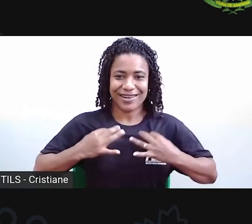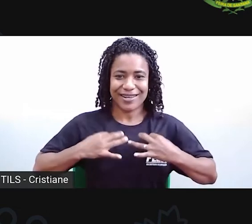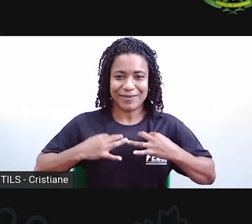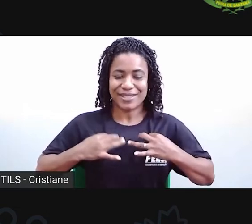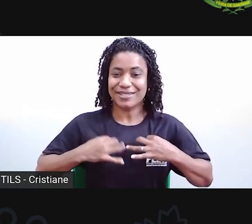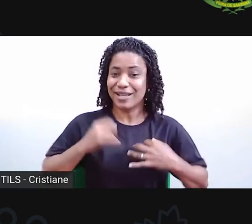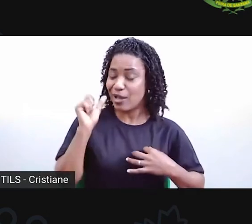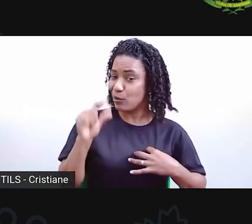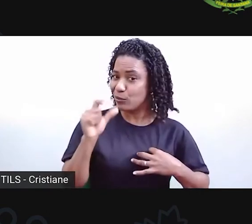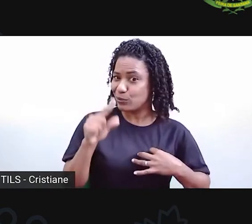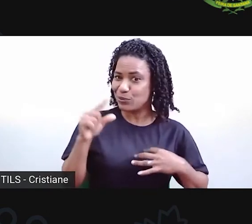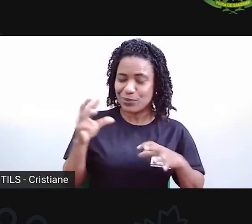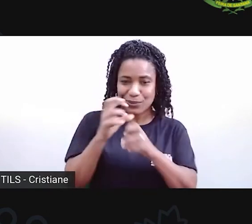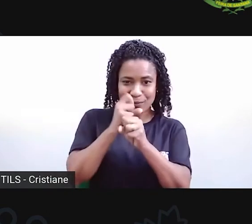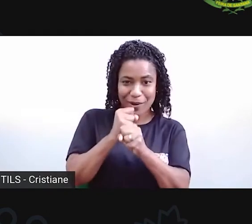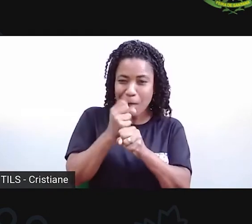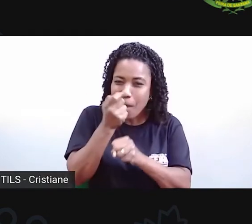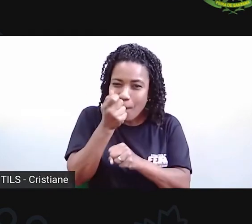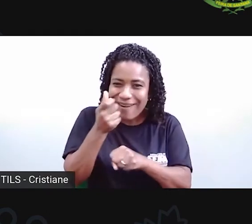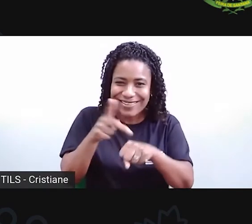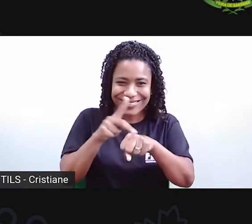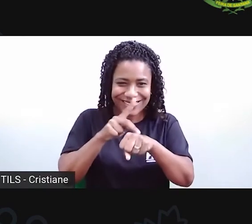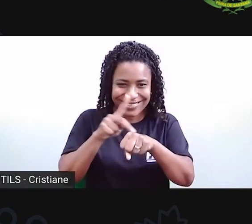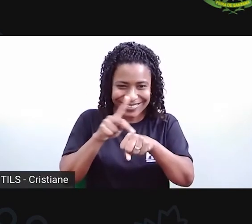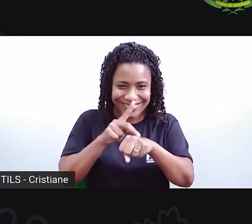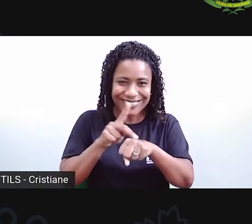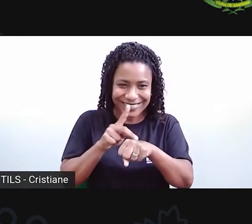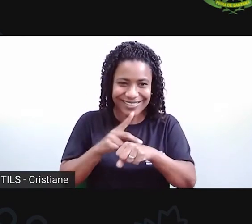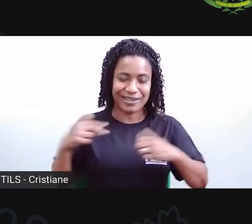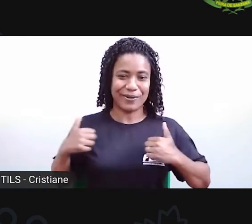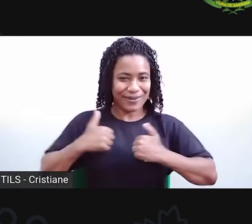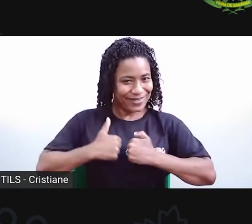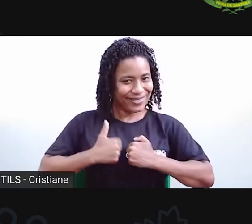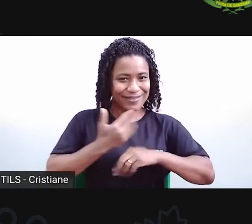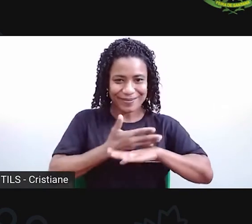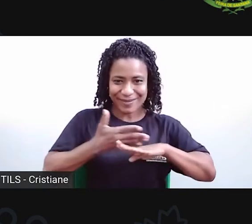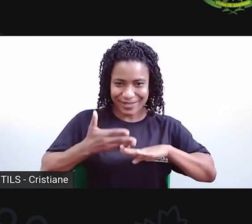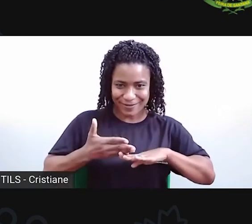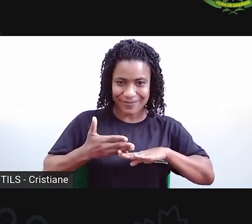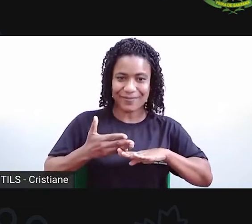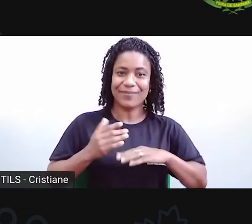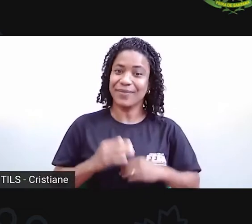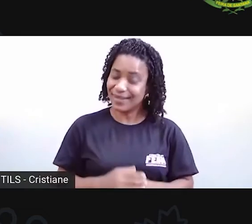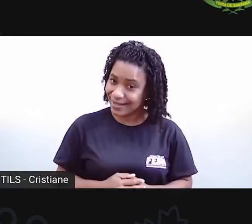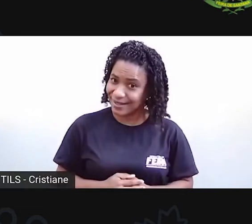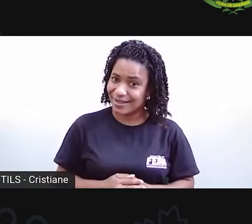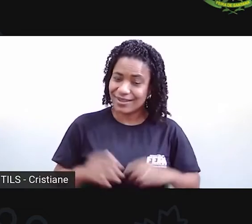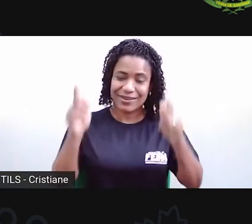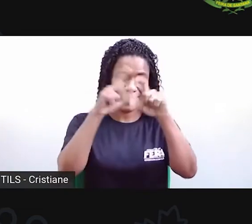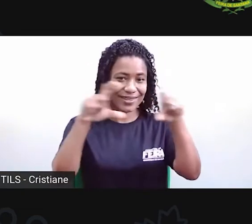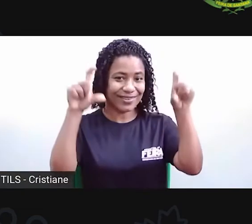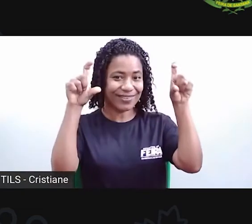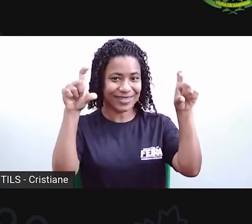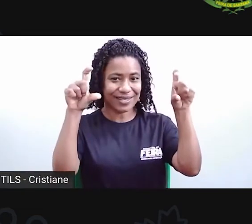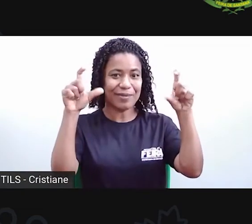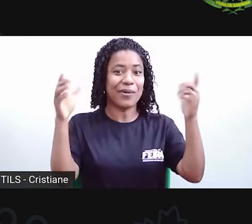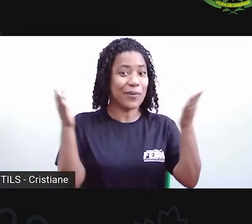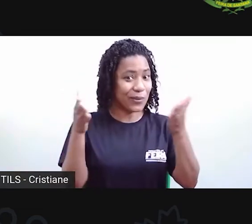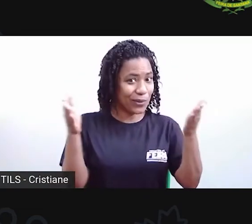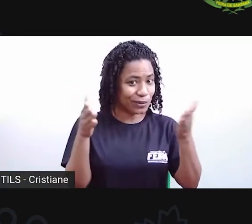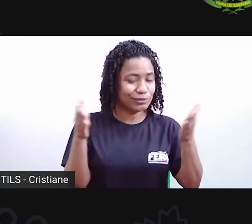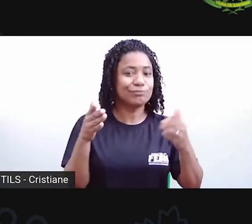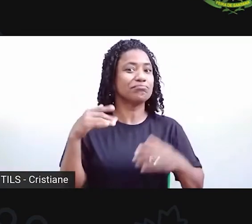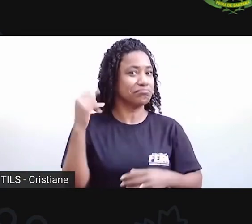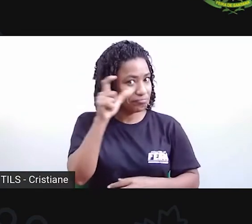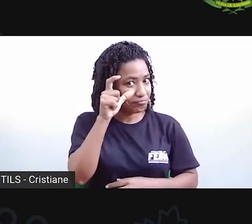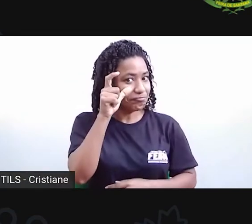marinho, quase preta, com jaleco branco por cima dela. O tema de hoje da nossa conversa é um tema muito